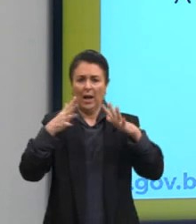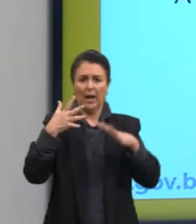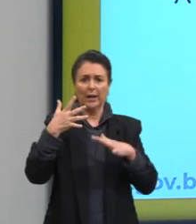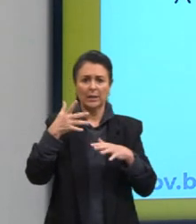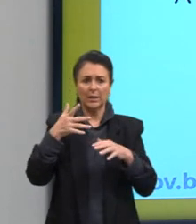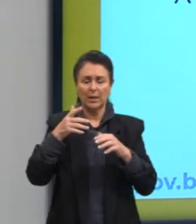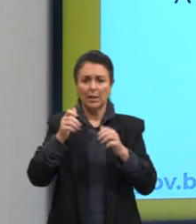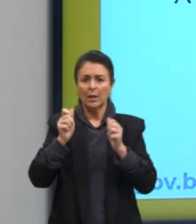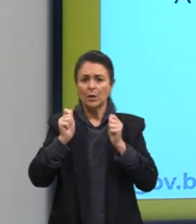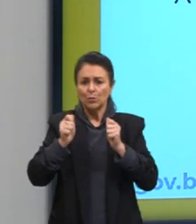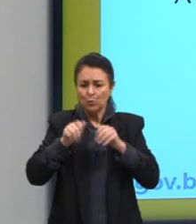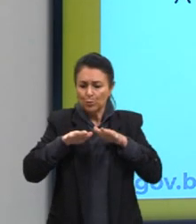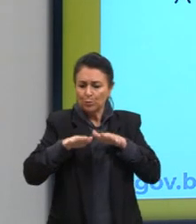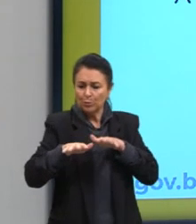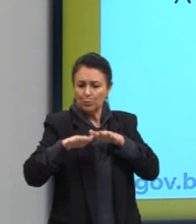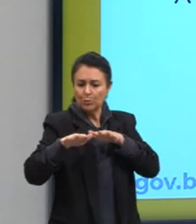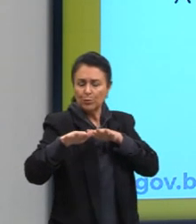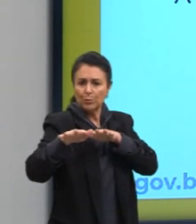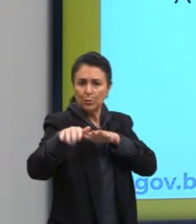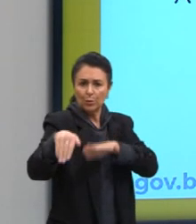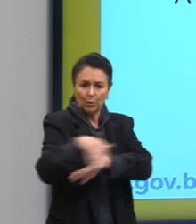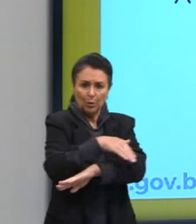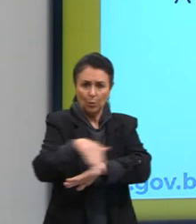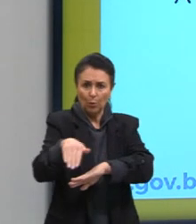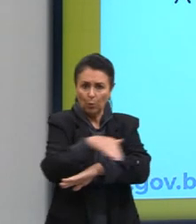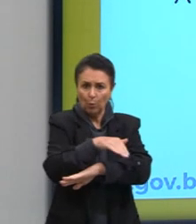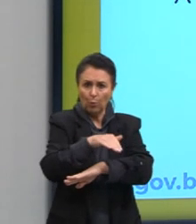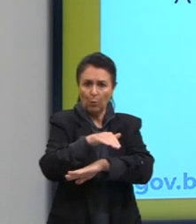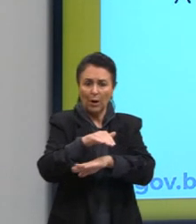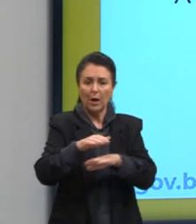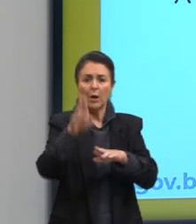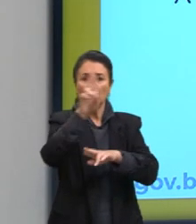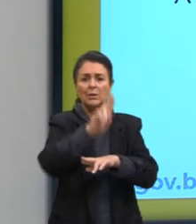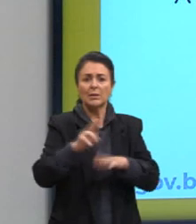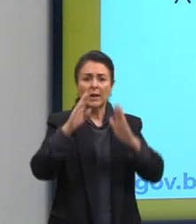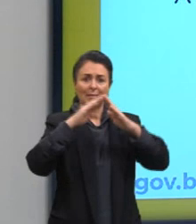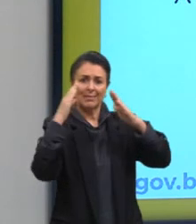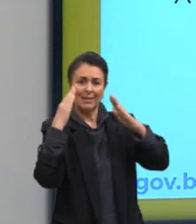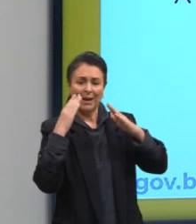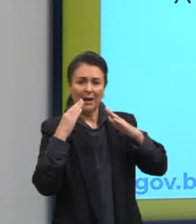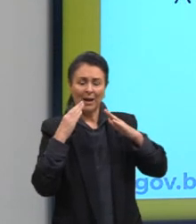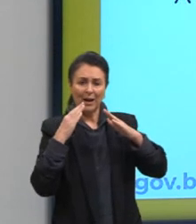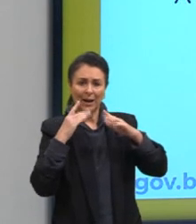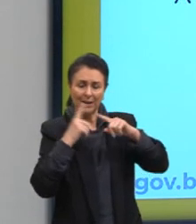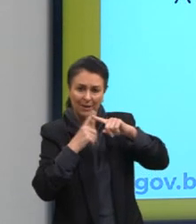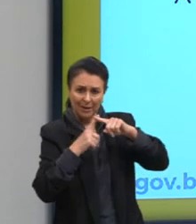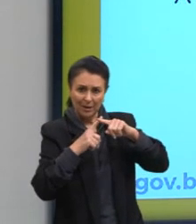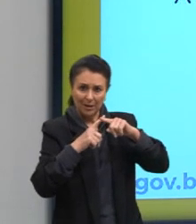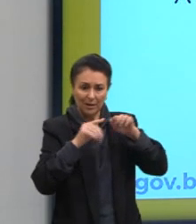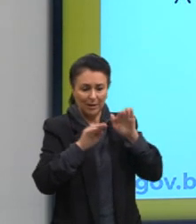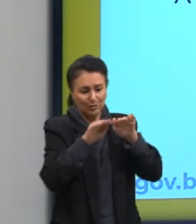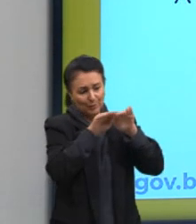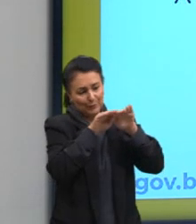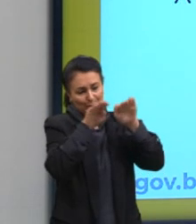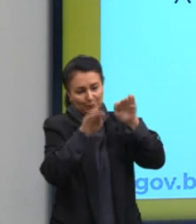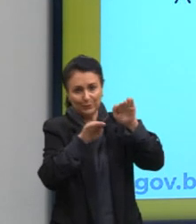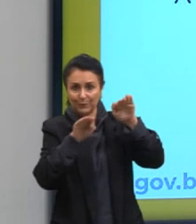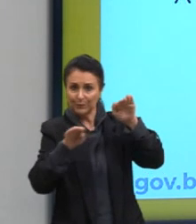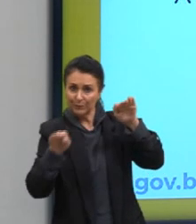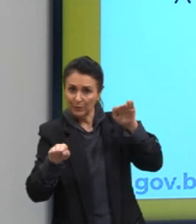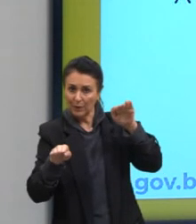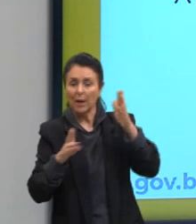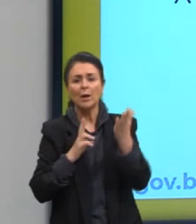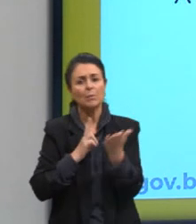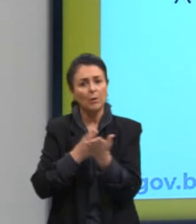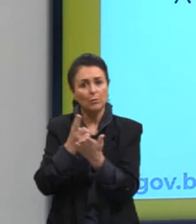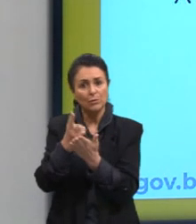procissões pelas ruas, sacralizando altares de igrejas por toda a Europa, em uma notável continuidade em